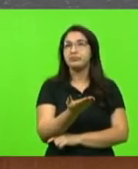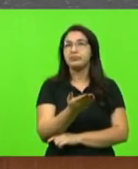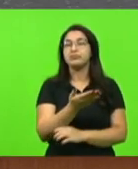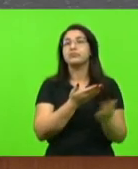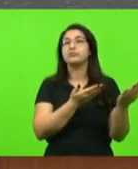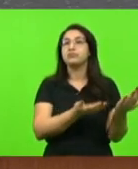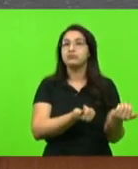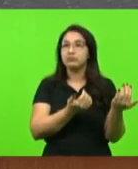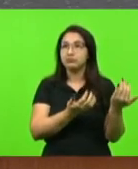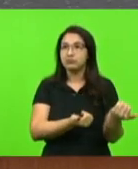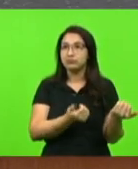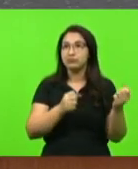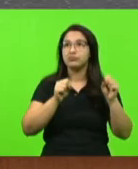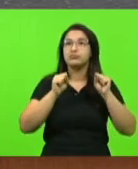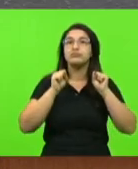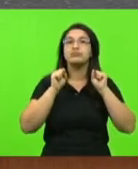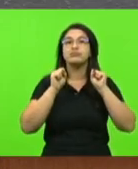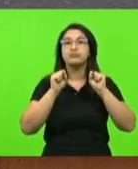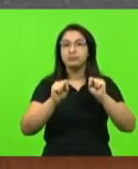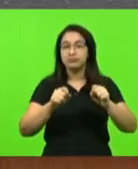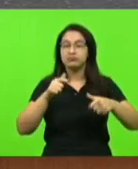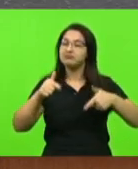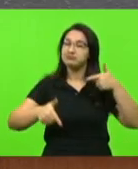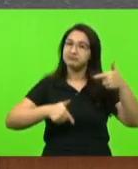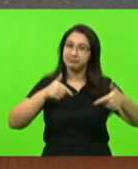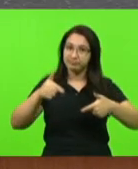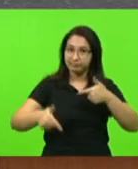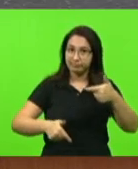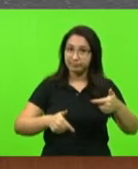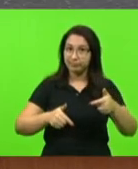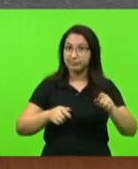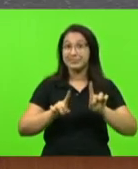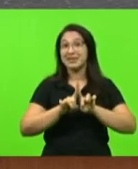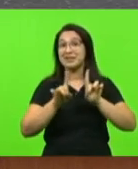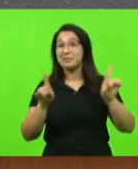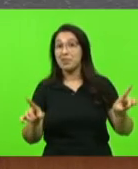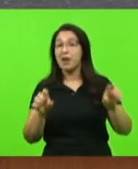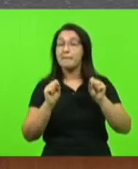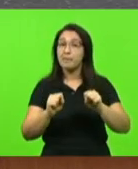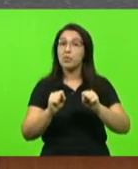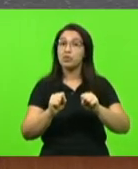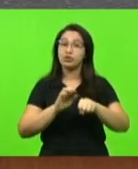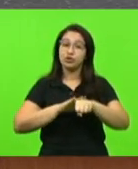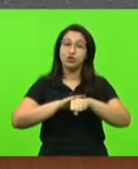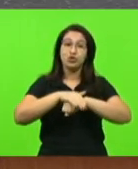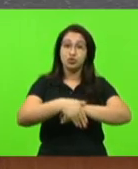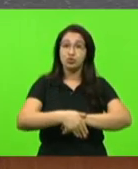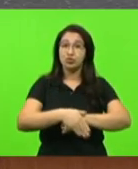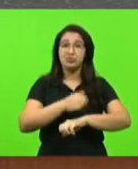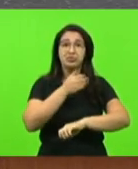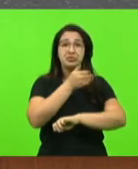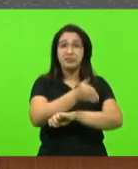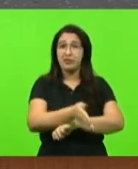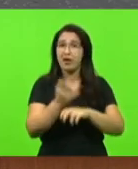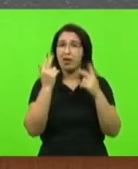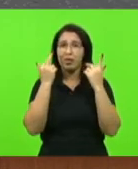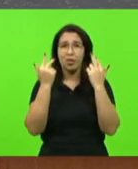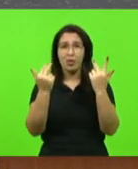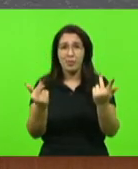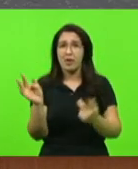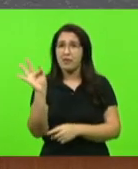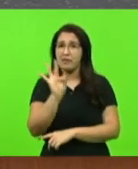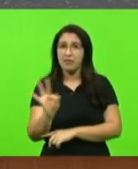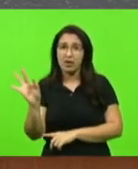jovens possam trabalhar, mas também possam, à noite, frequentar uma sala de aula, concluir